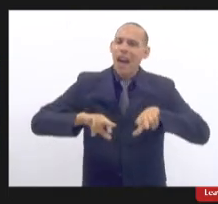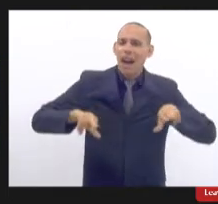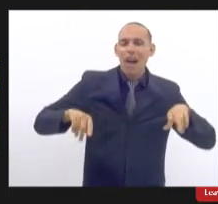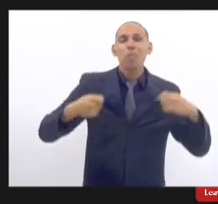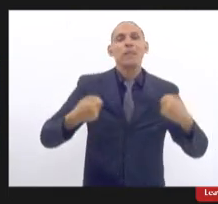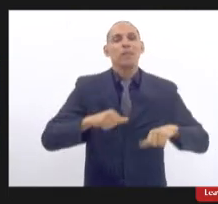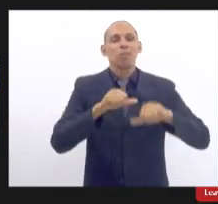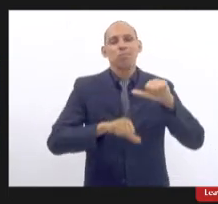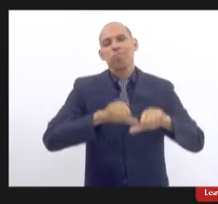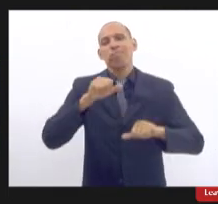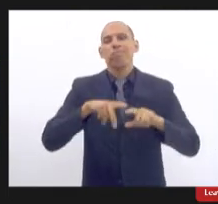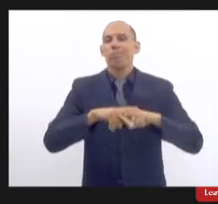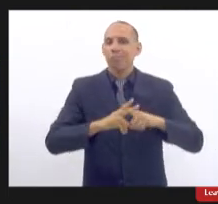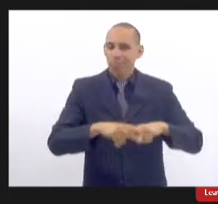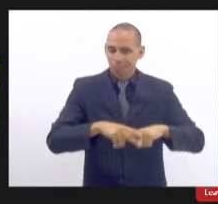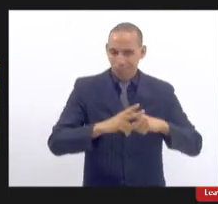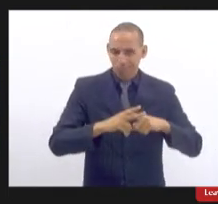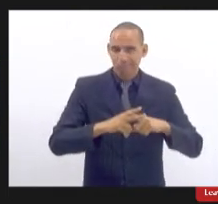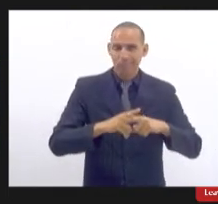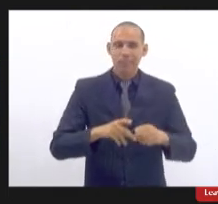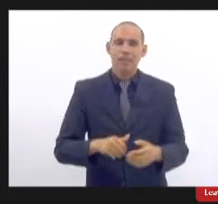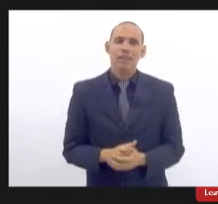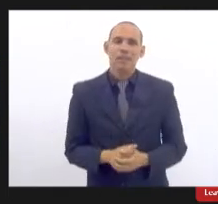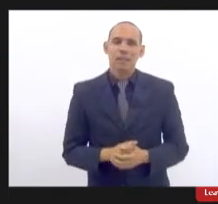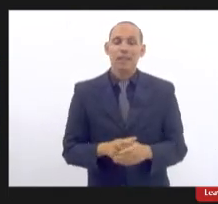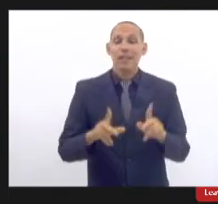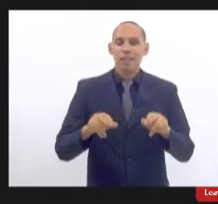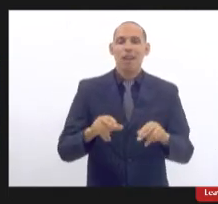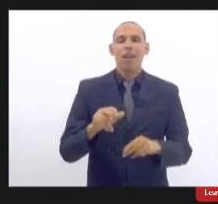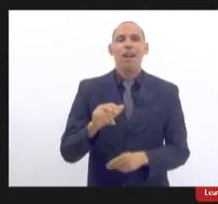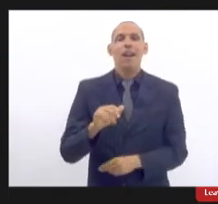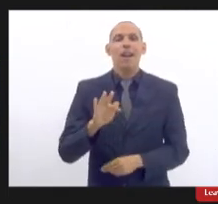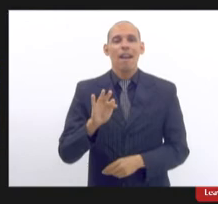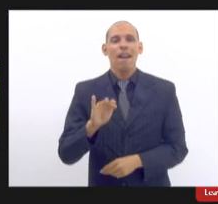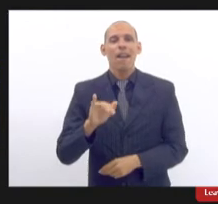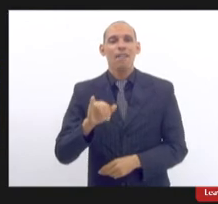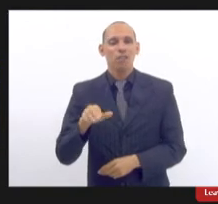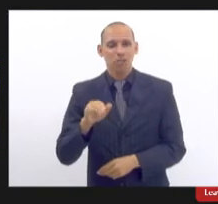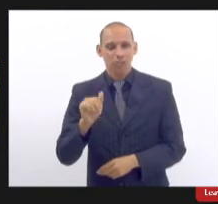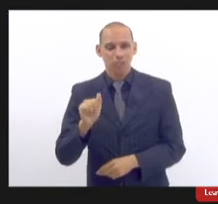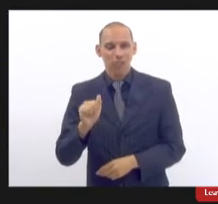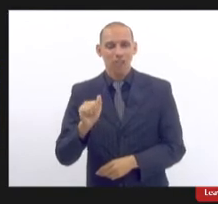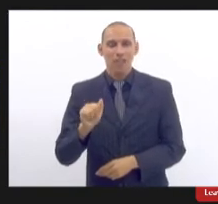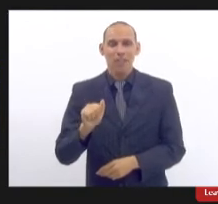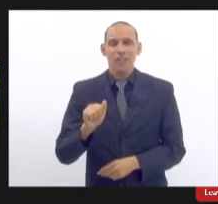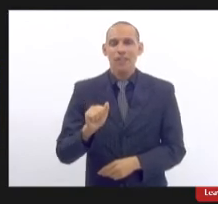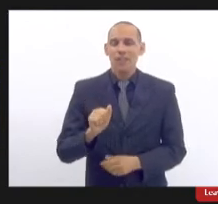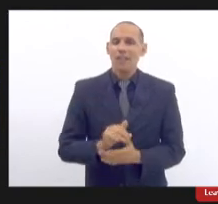corrigidas de acordo com o que a FDA nos últimos meses nos últimos